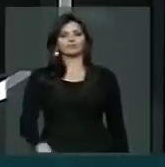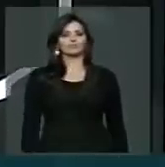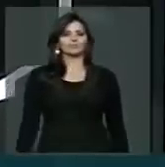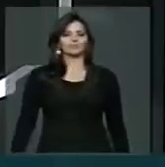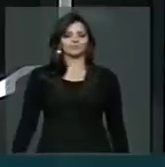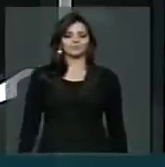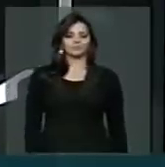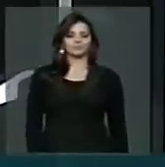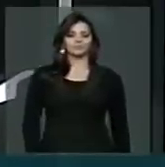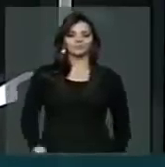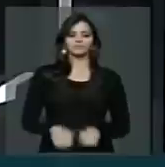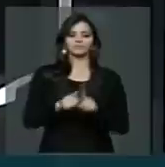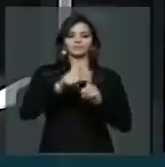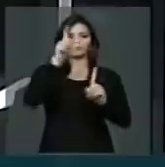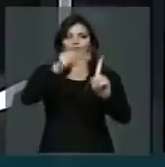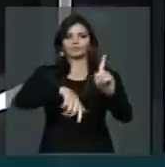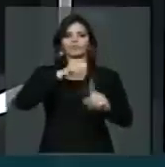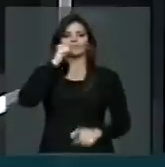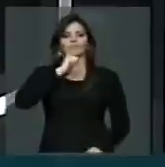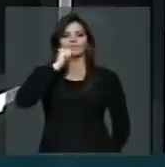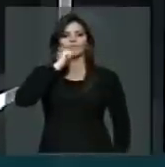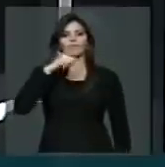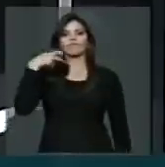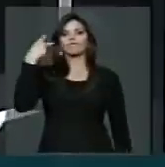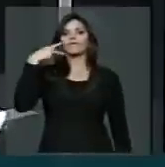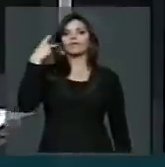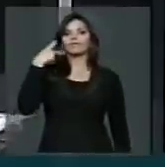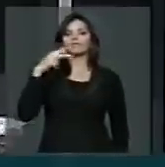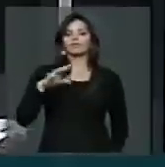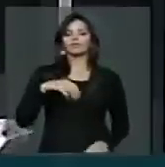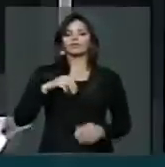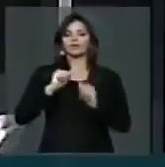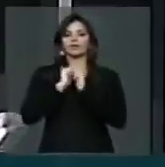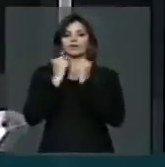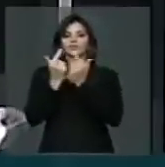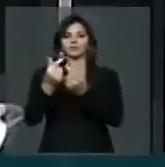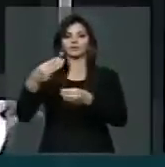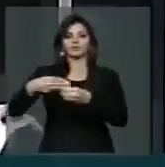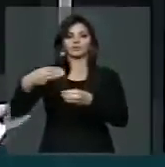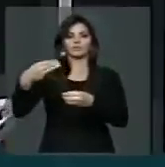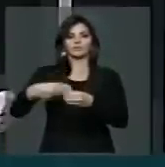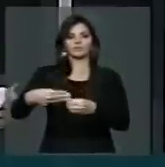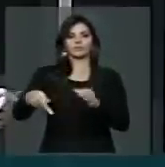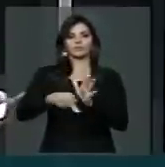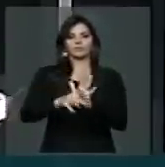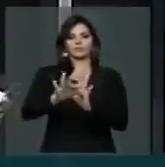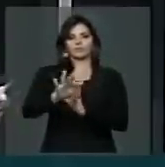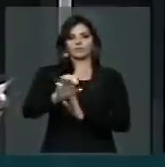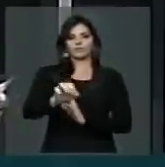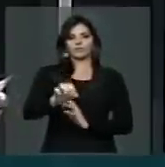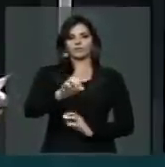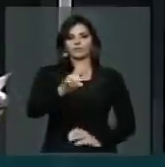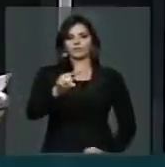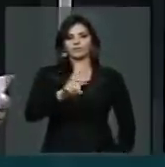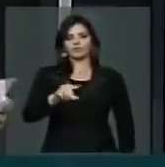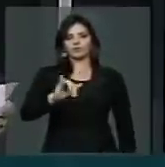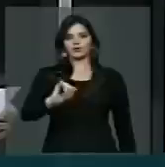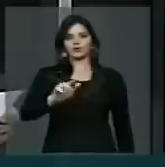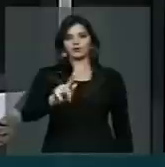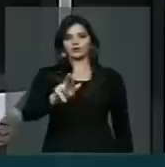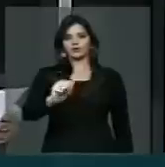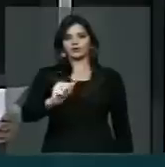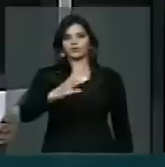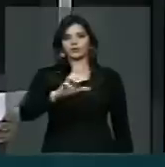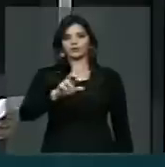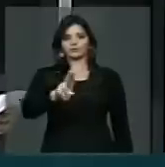a nossa excelentíssima vereadora da Câmara Municipal de Foz do Iguaçu, a quem nos